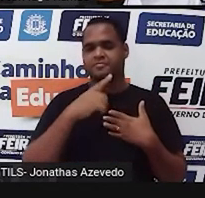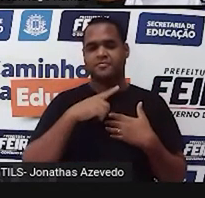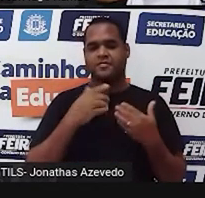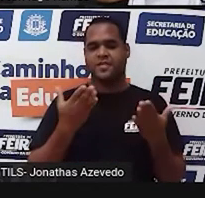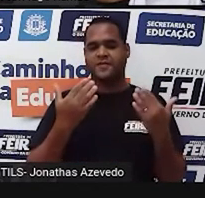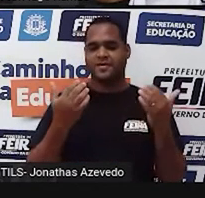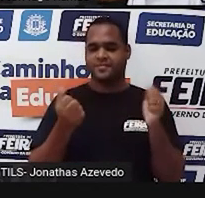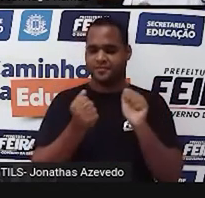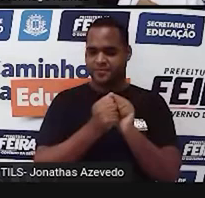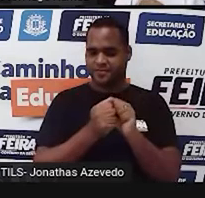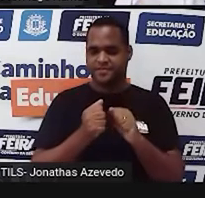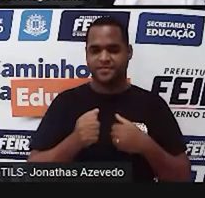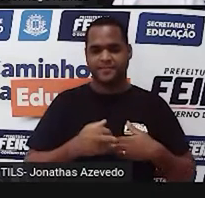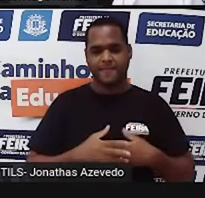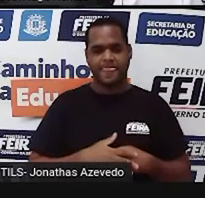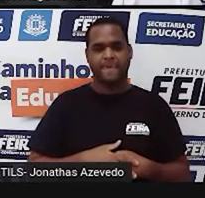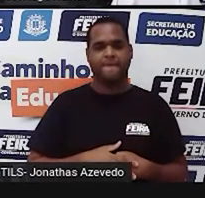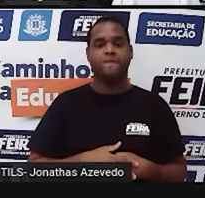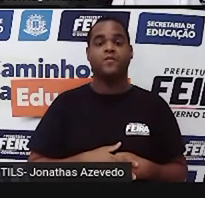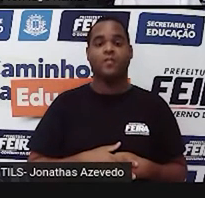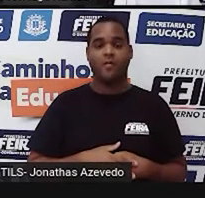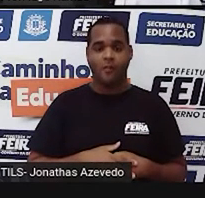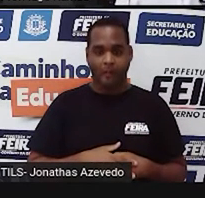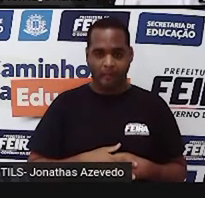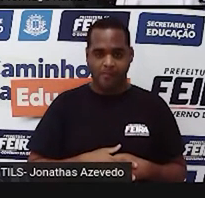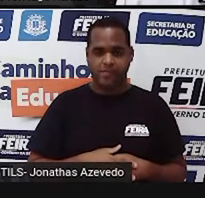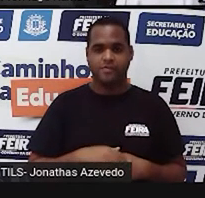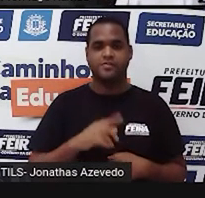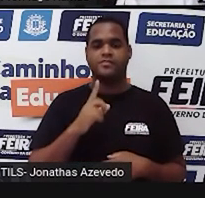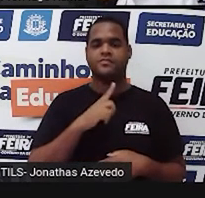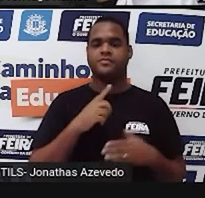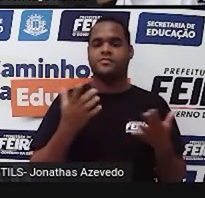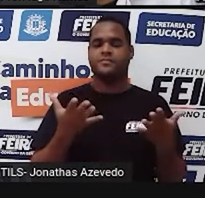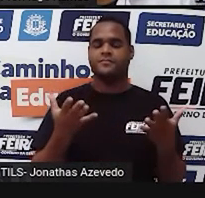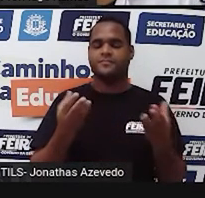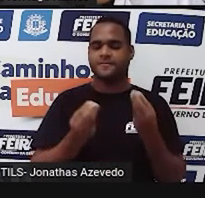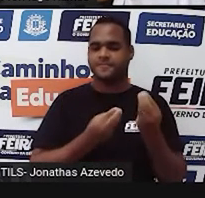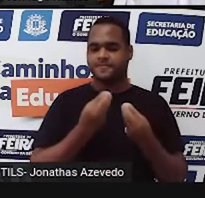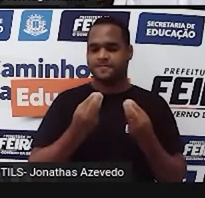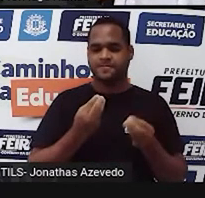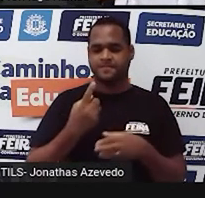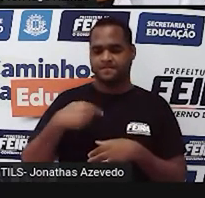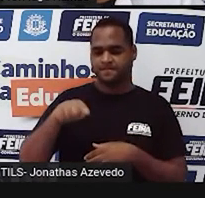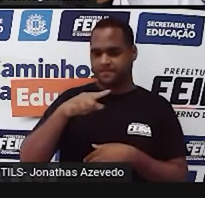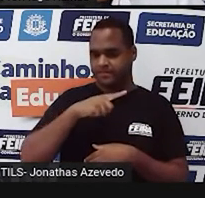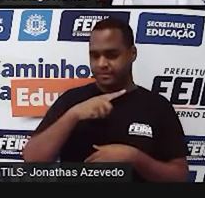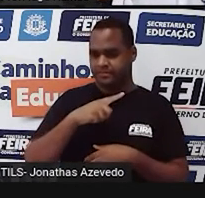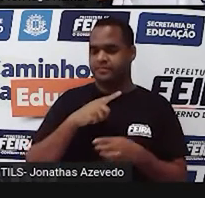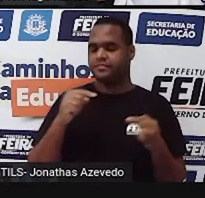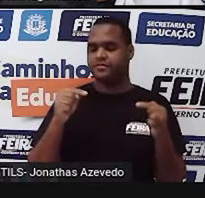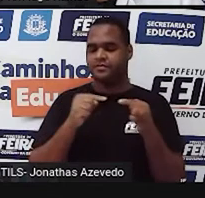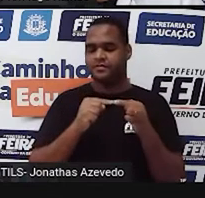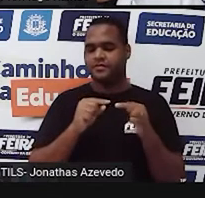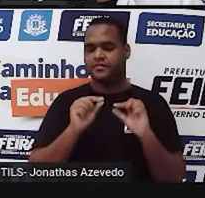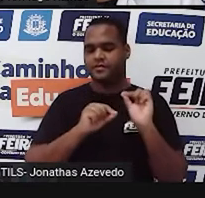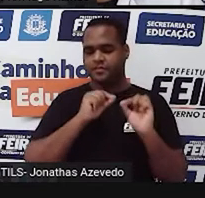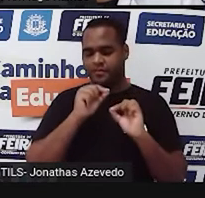comigo. E agora, né? A gente vai fazer...